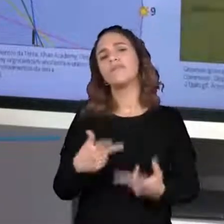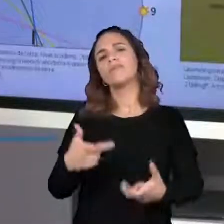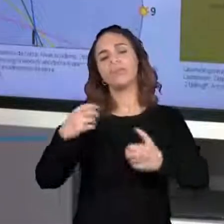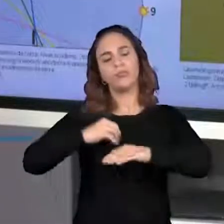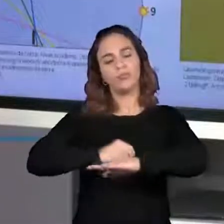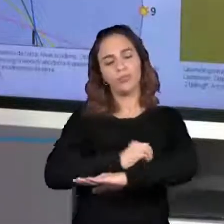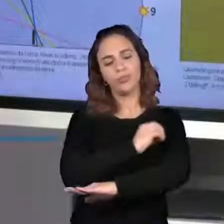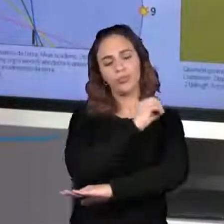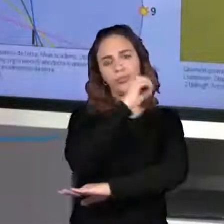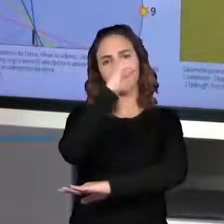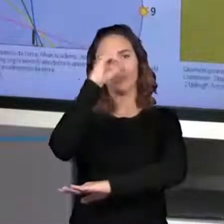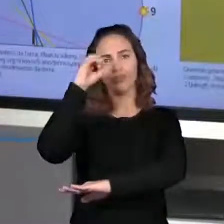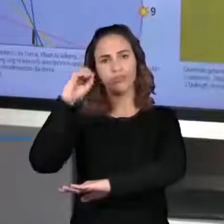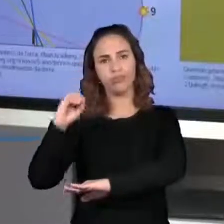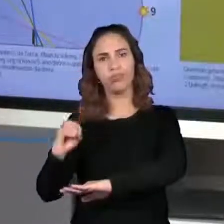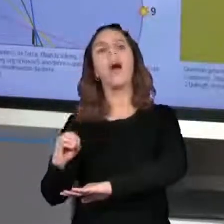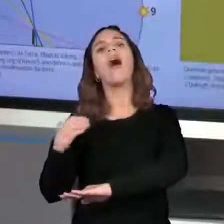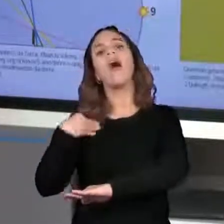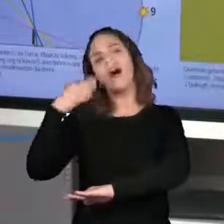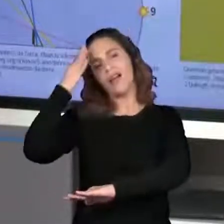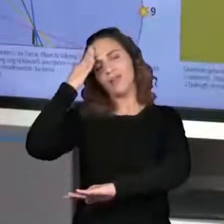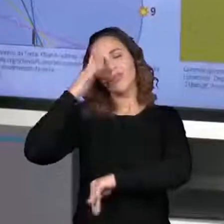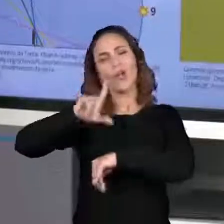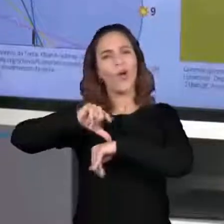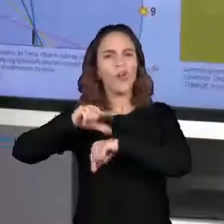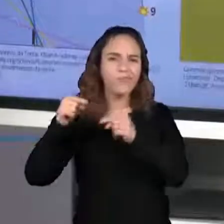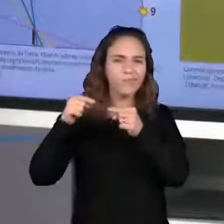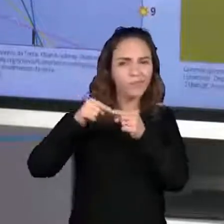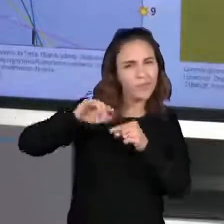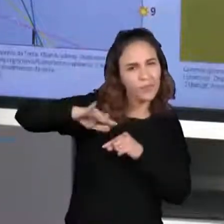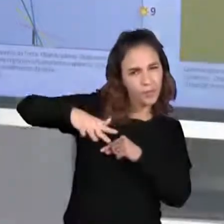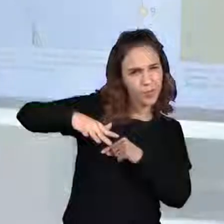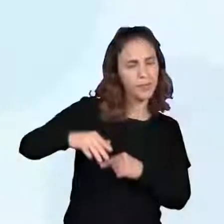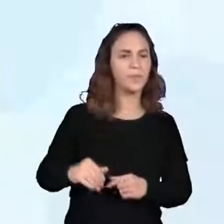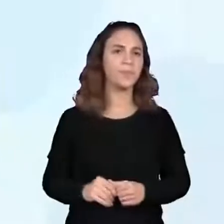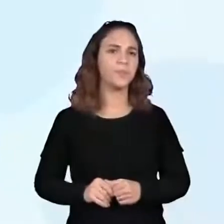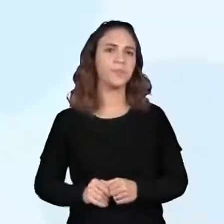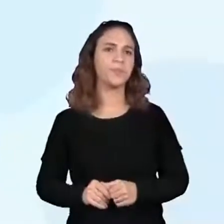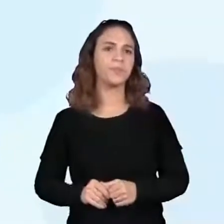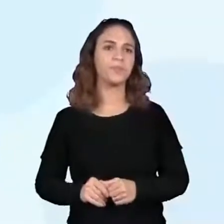Do percurso do sol pelo céu. Olha só.